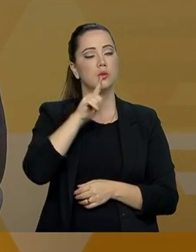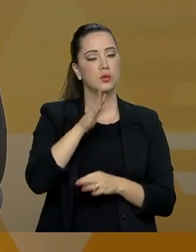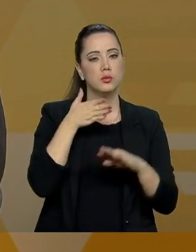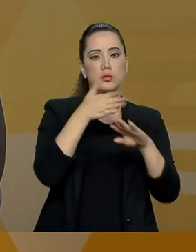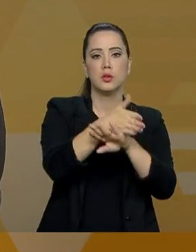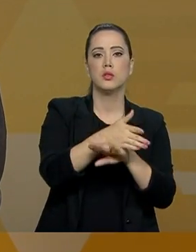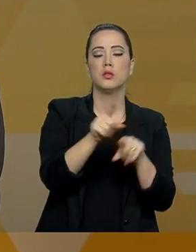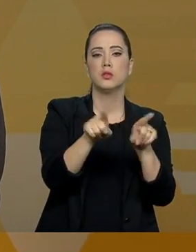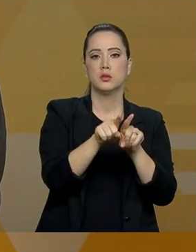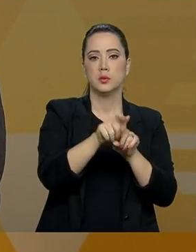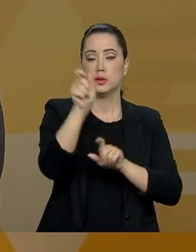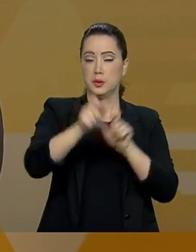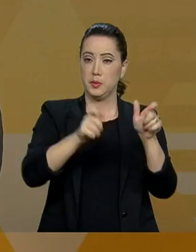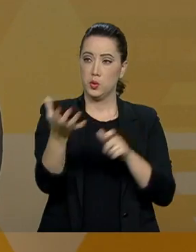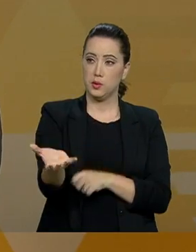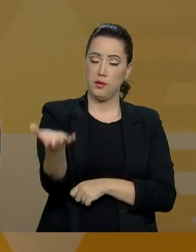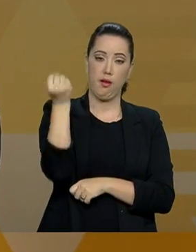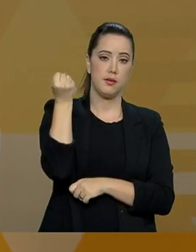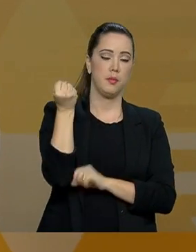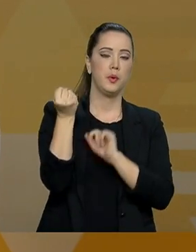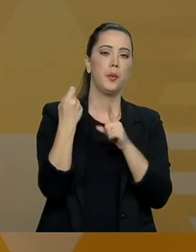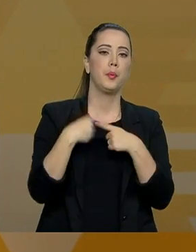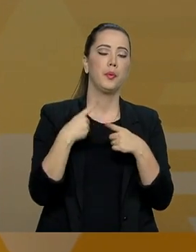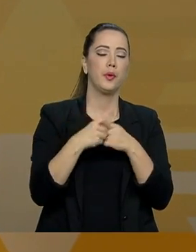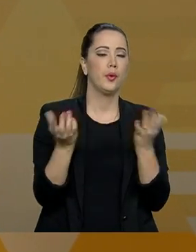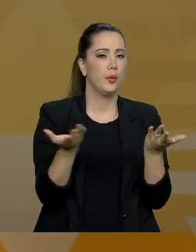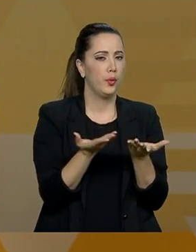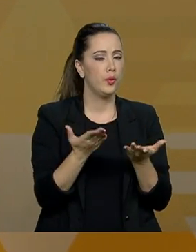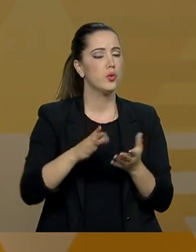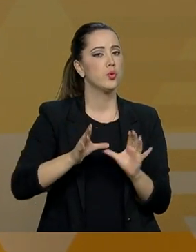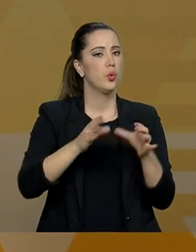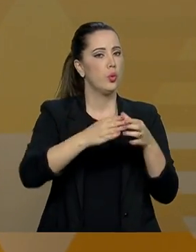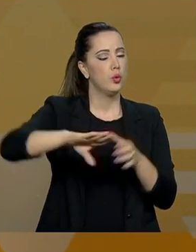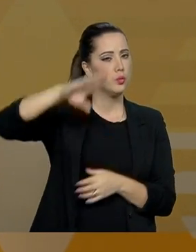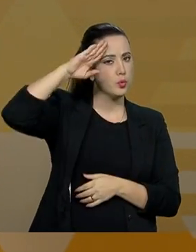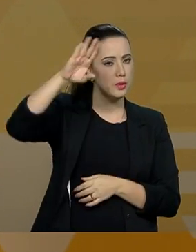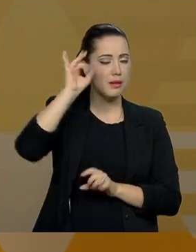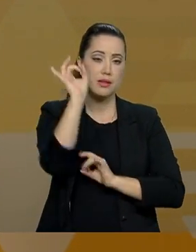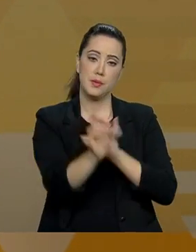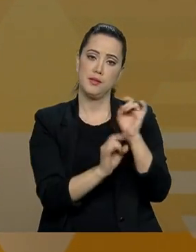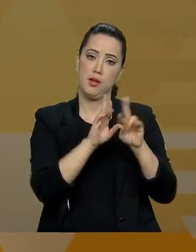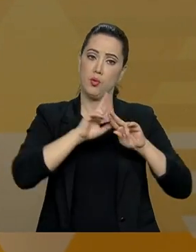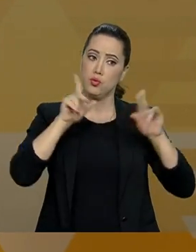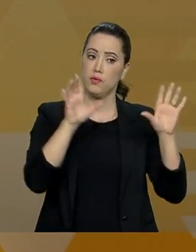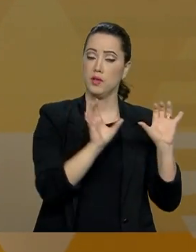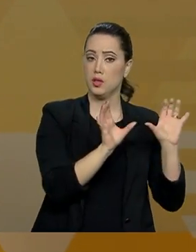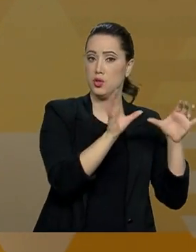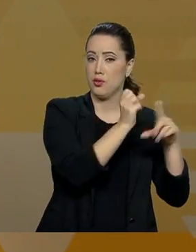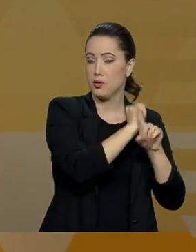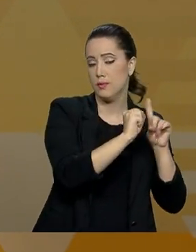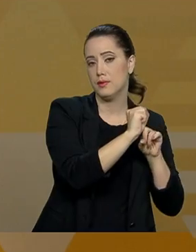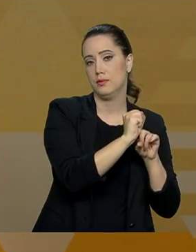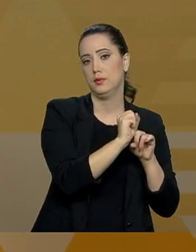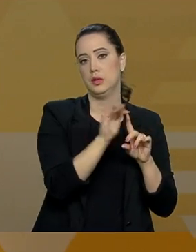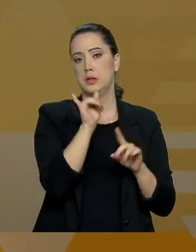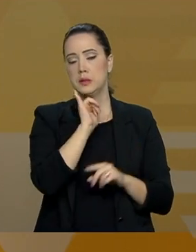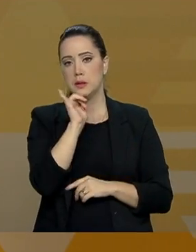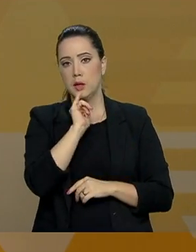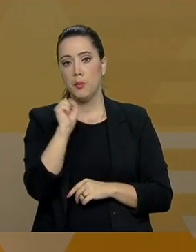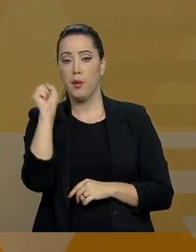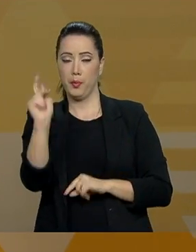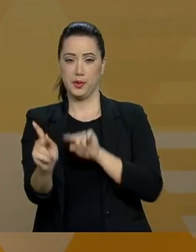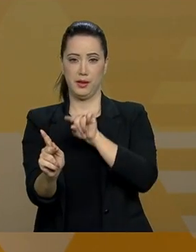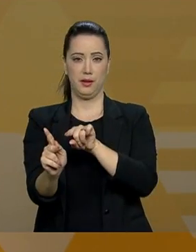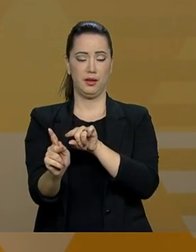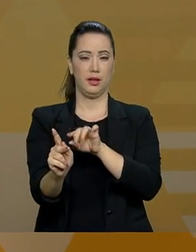justamente as pensionistas. Porque o militar, ele tem uma especificidade diferente do civil. Ele, quando é reformado,